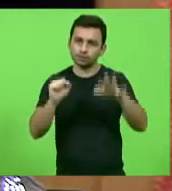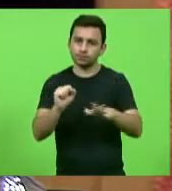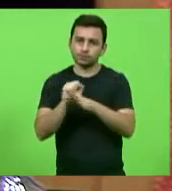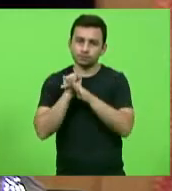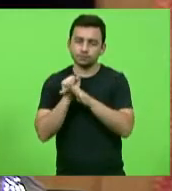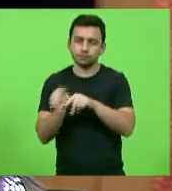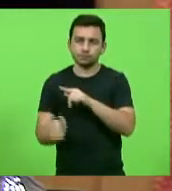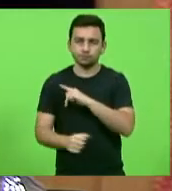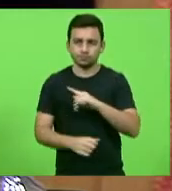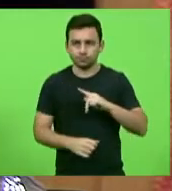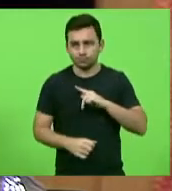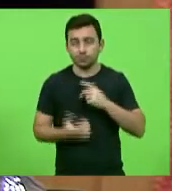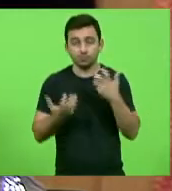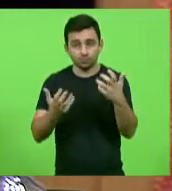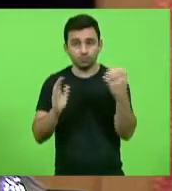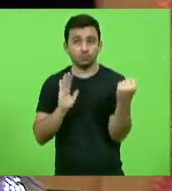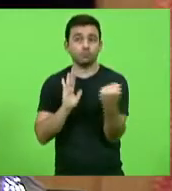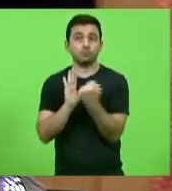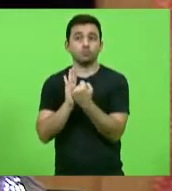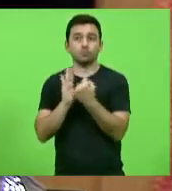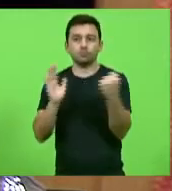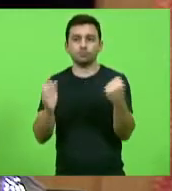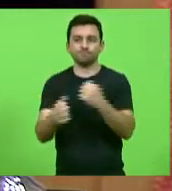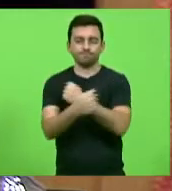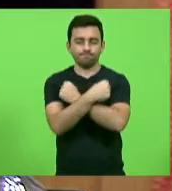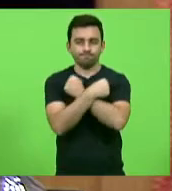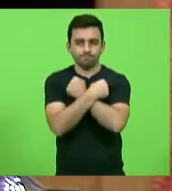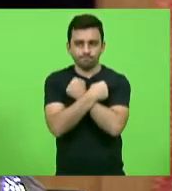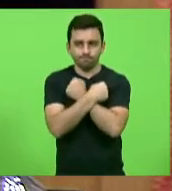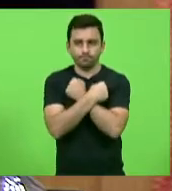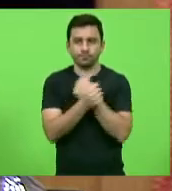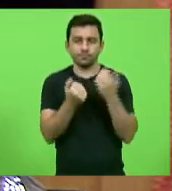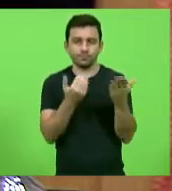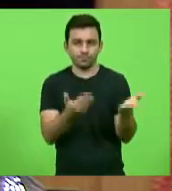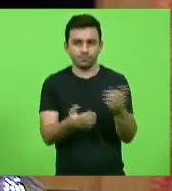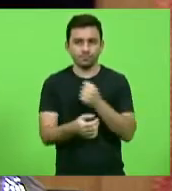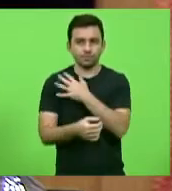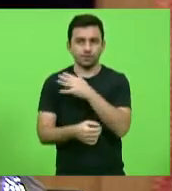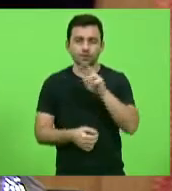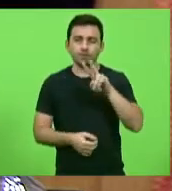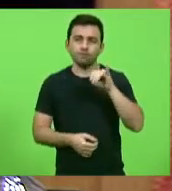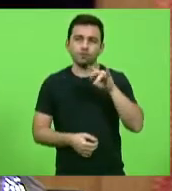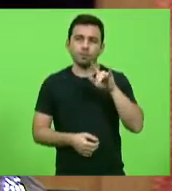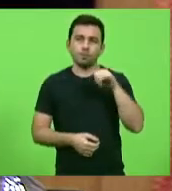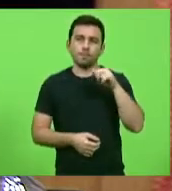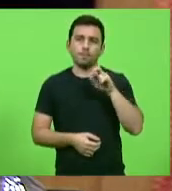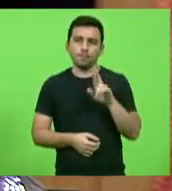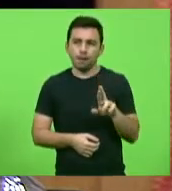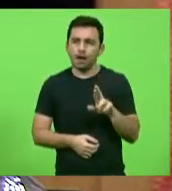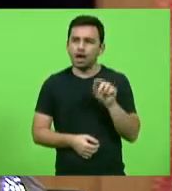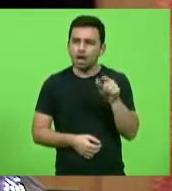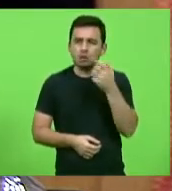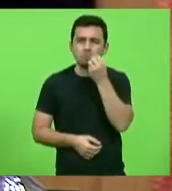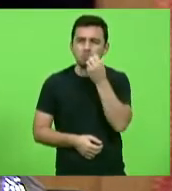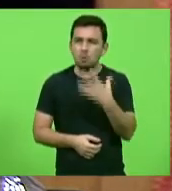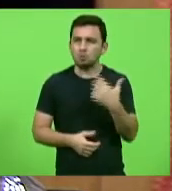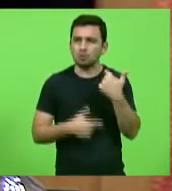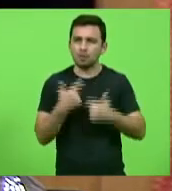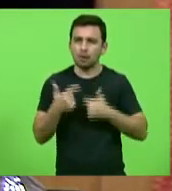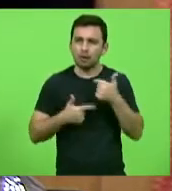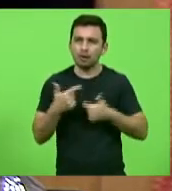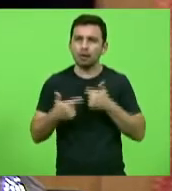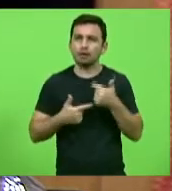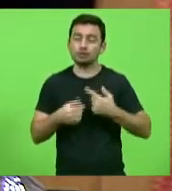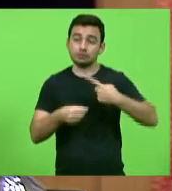quero registrar, mandar o meu abraço ao Sargento Vilmar, que faz um grande trabalho lá no